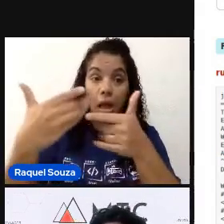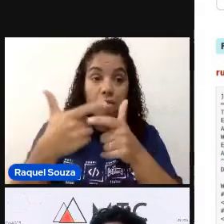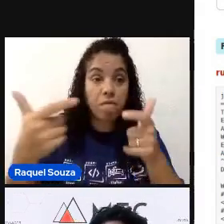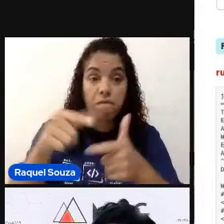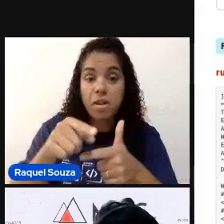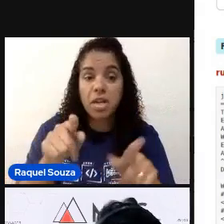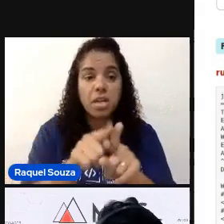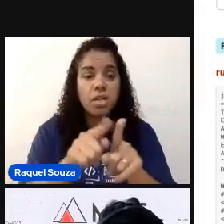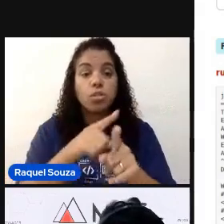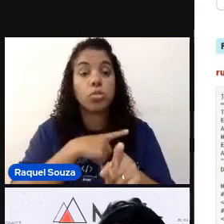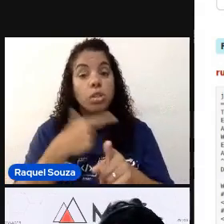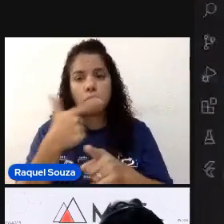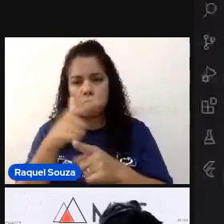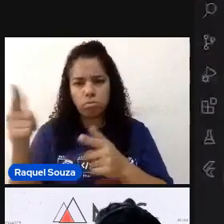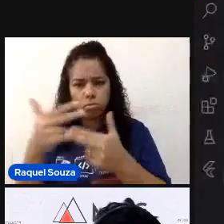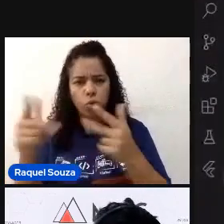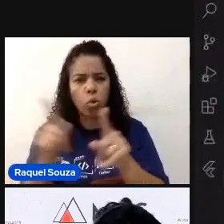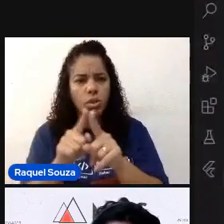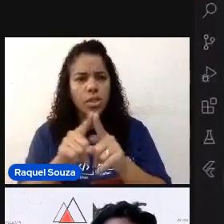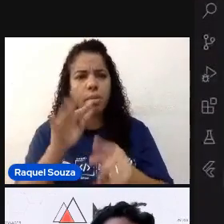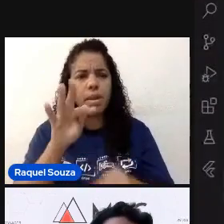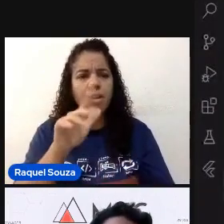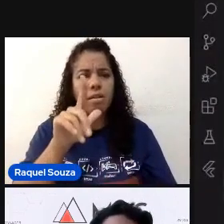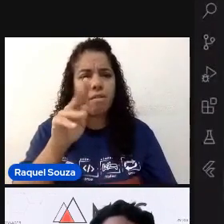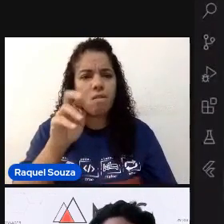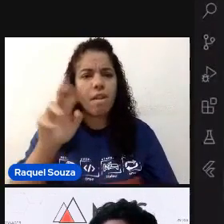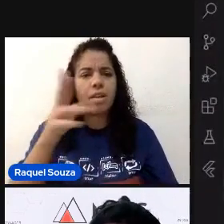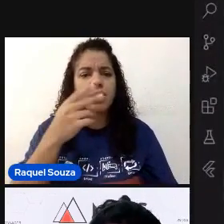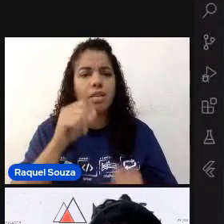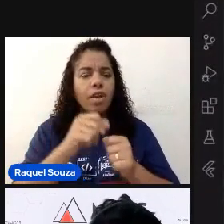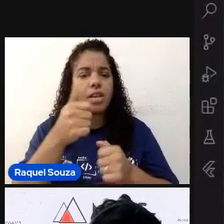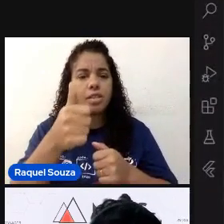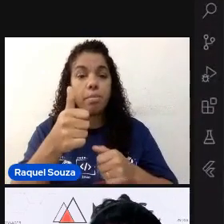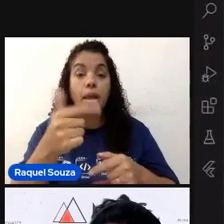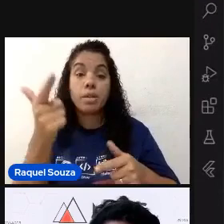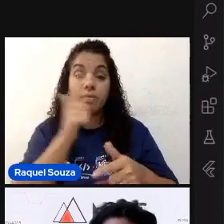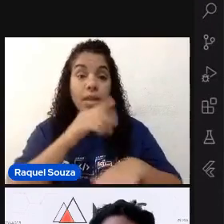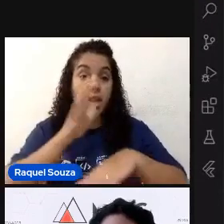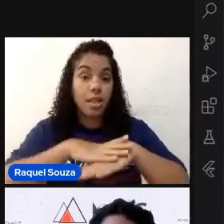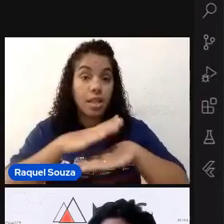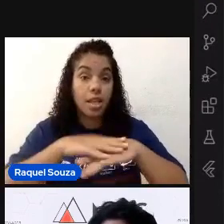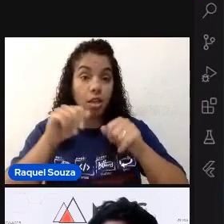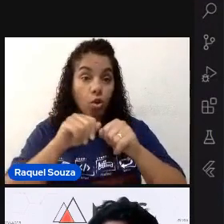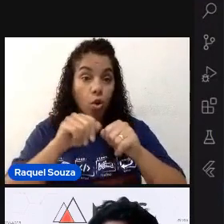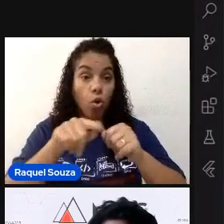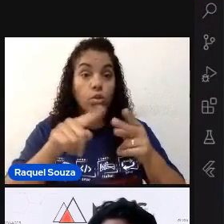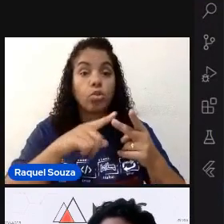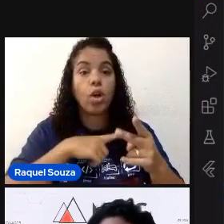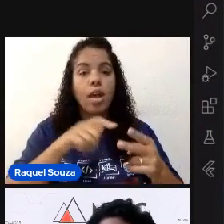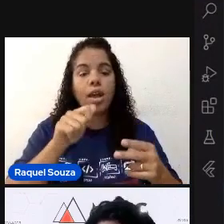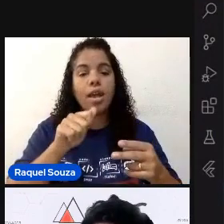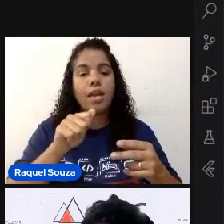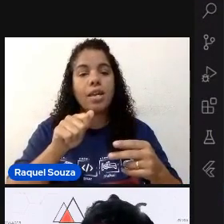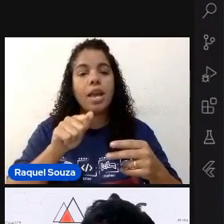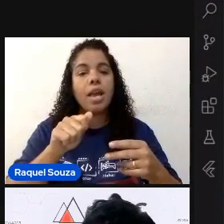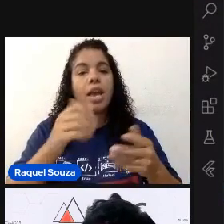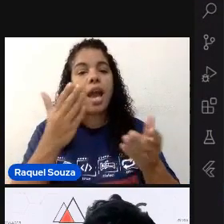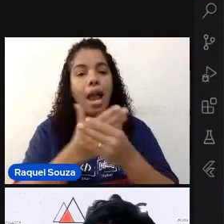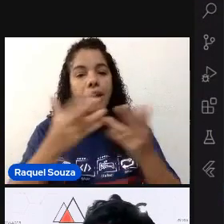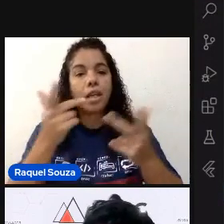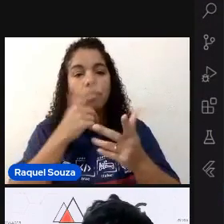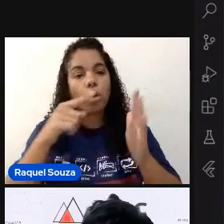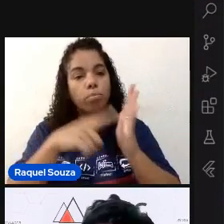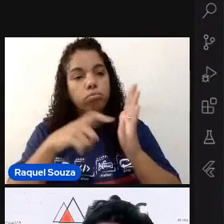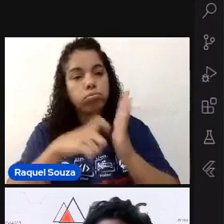E tem outras coisas também que o Flutter faz bem. O Flutter, ele constrói um arquivo só para rodar os seus